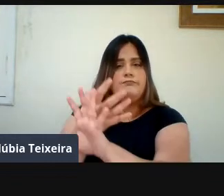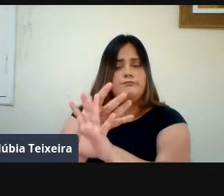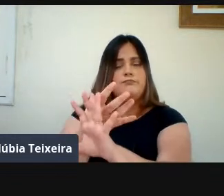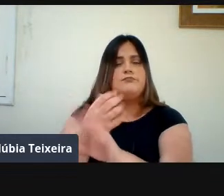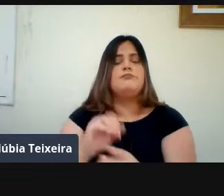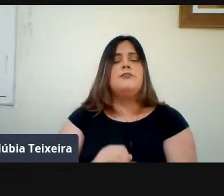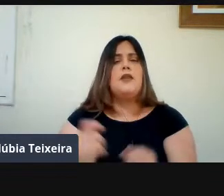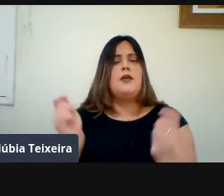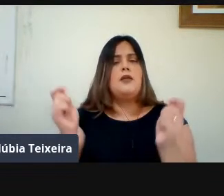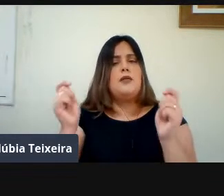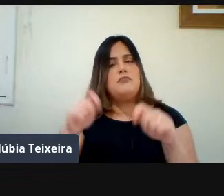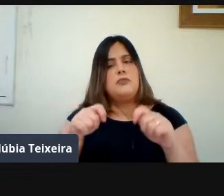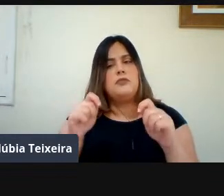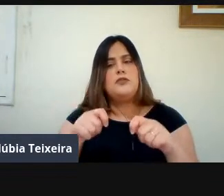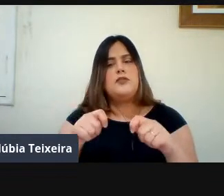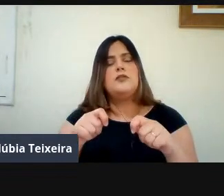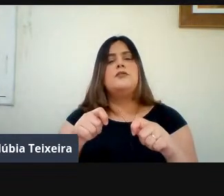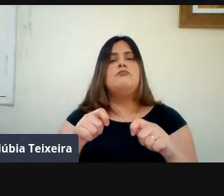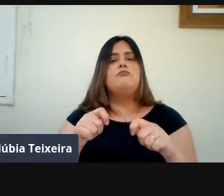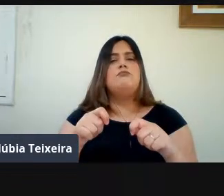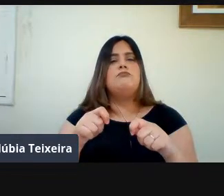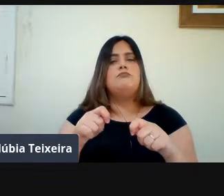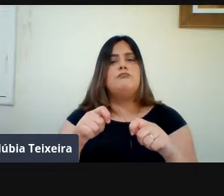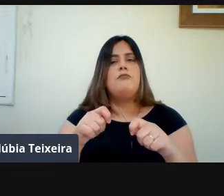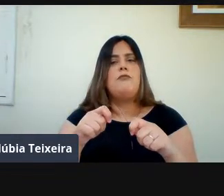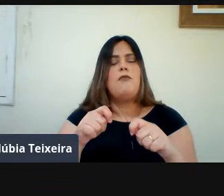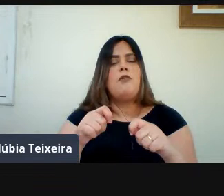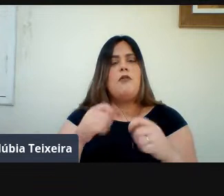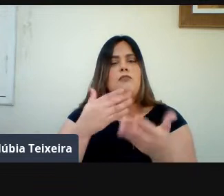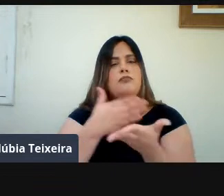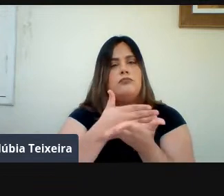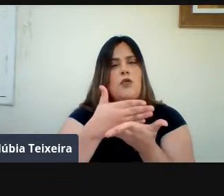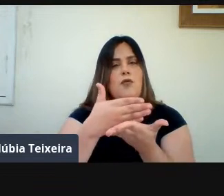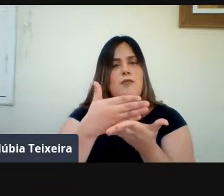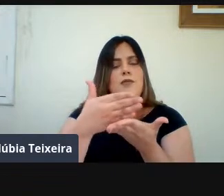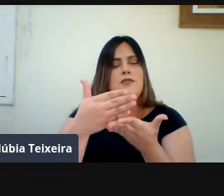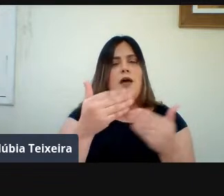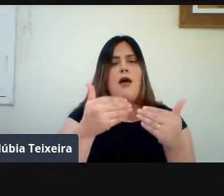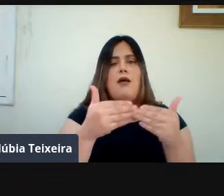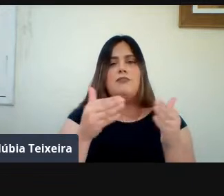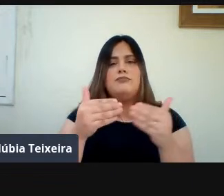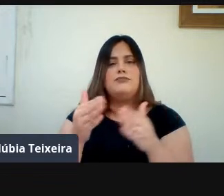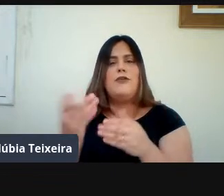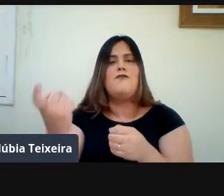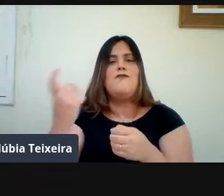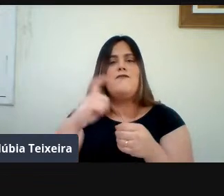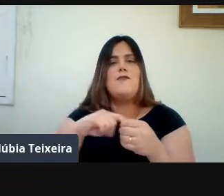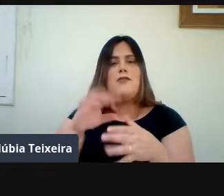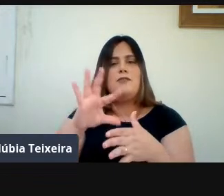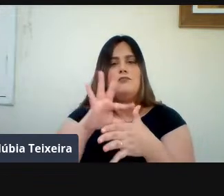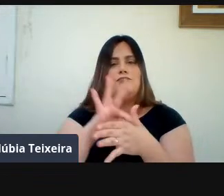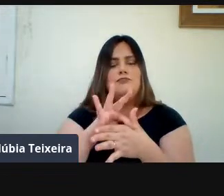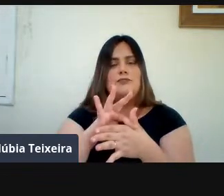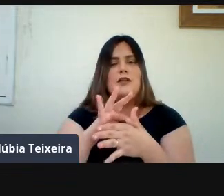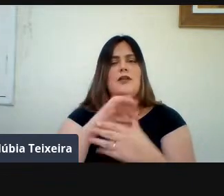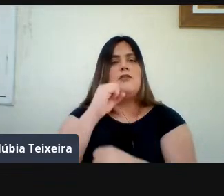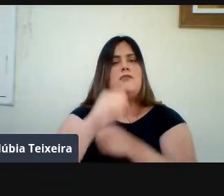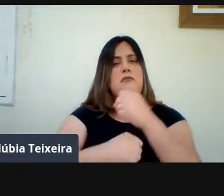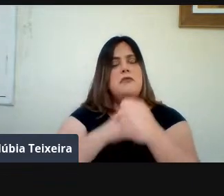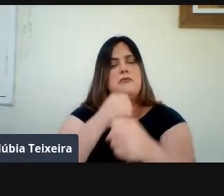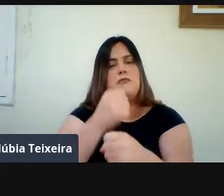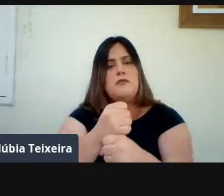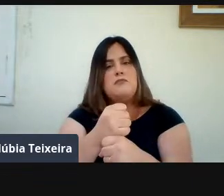Avançarmos Com a abertura Da nossa Universidade Ainda Nesse semestre Para no próximo semestre Nós retornarmos Com toda a segurança